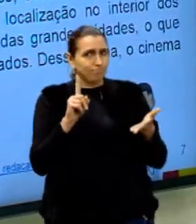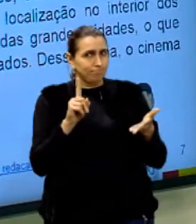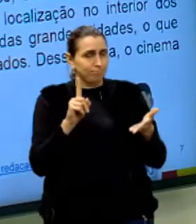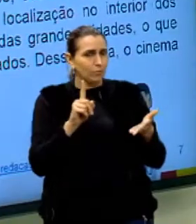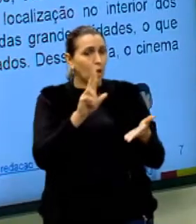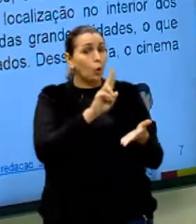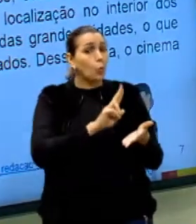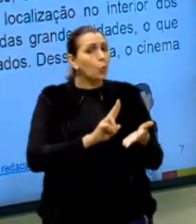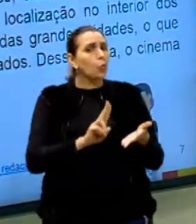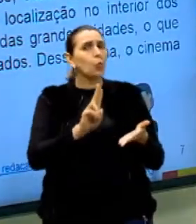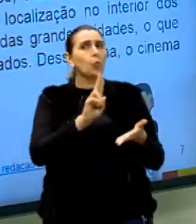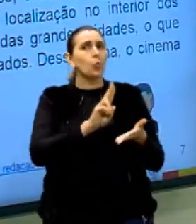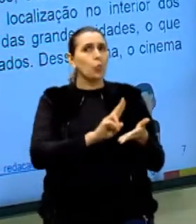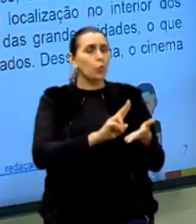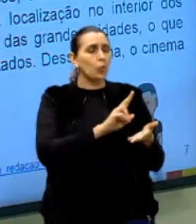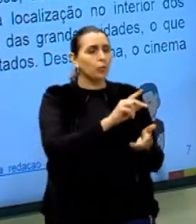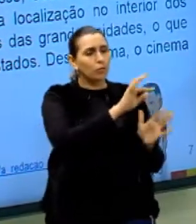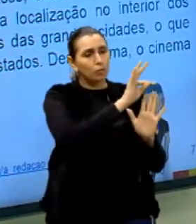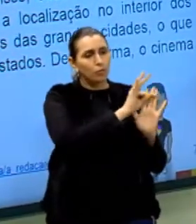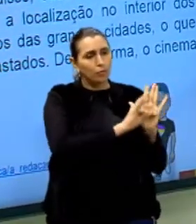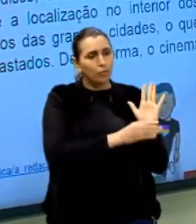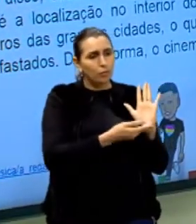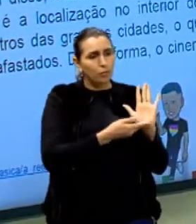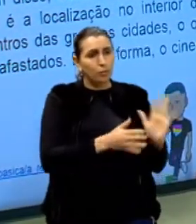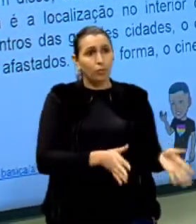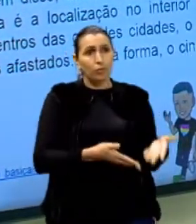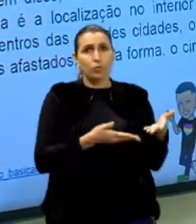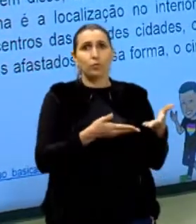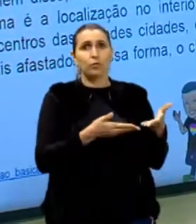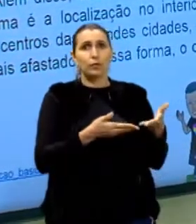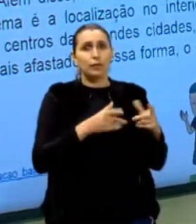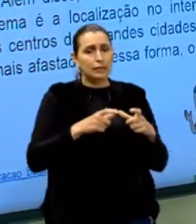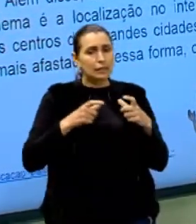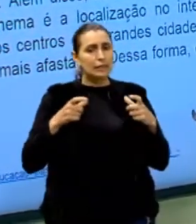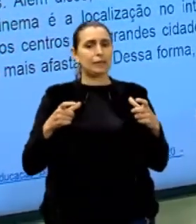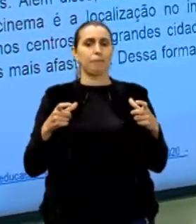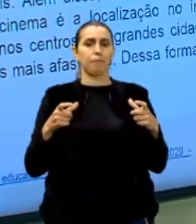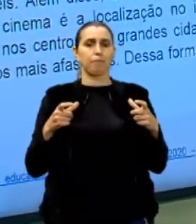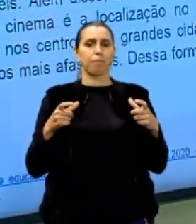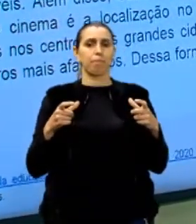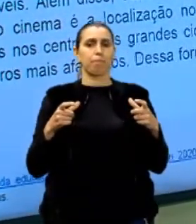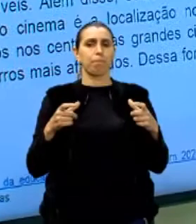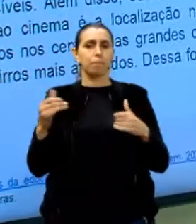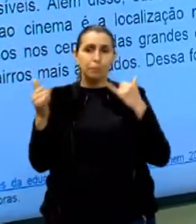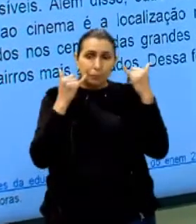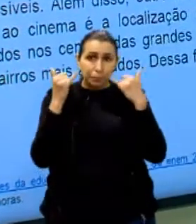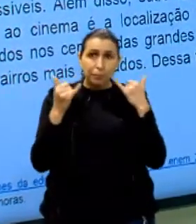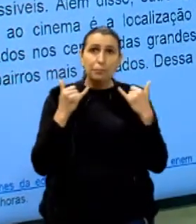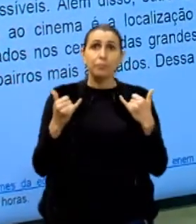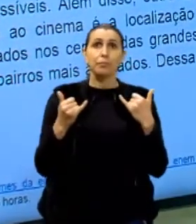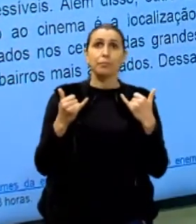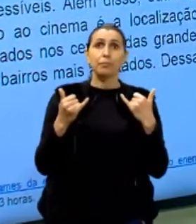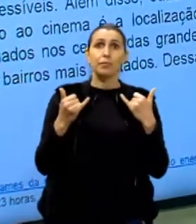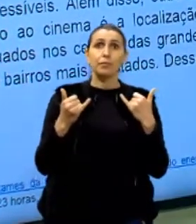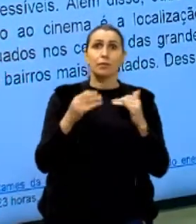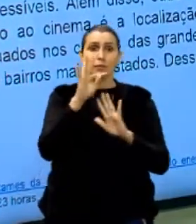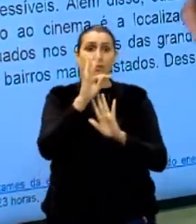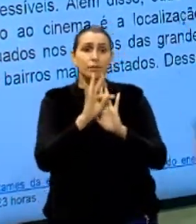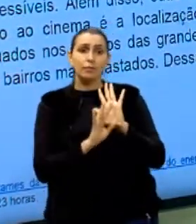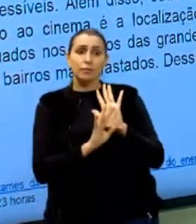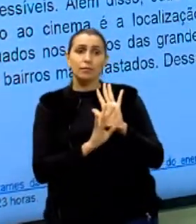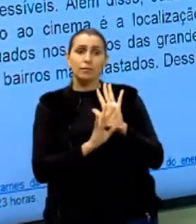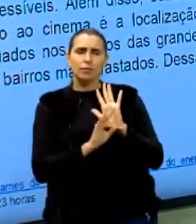Ela utiliza o texto motivador. Ela amplia essa informação. Eu chego lá no texto,